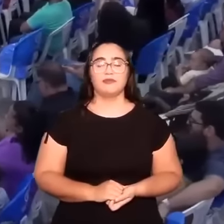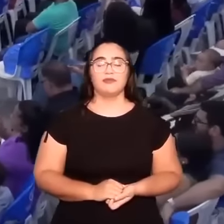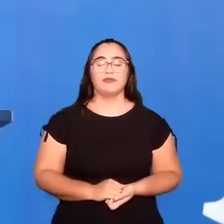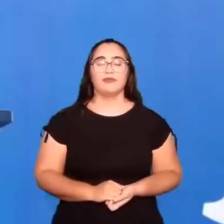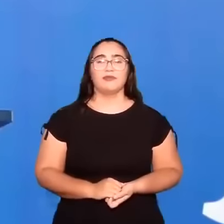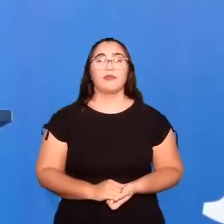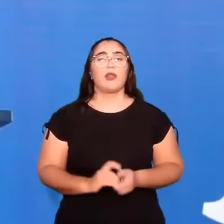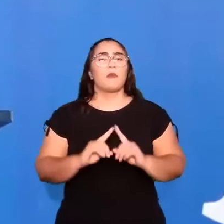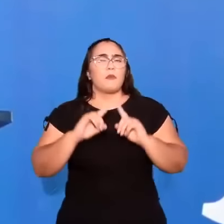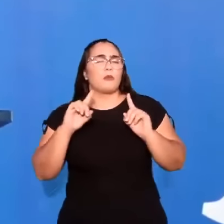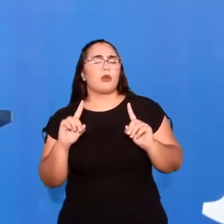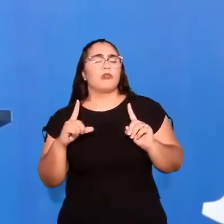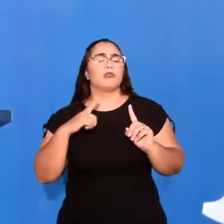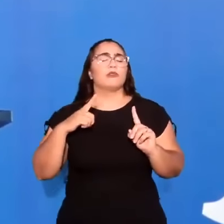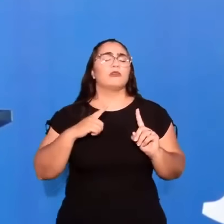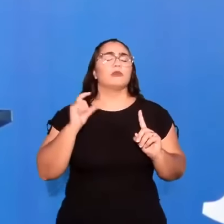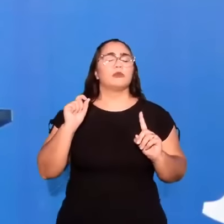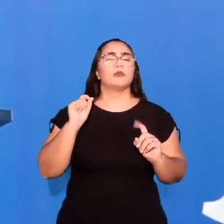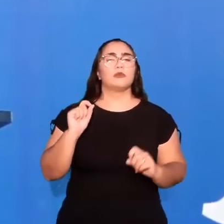Mas existe.